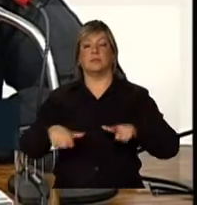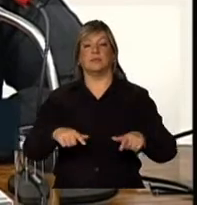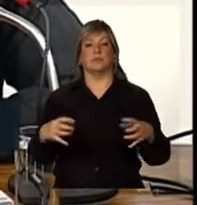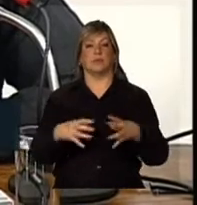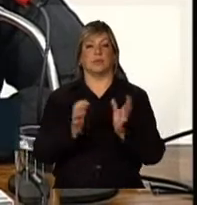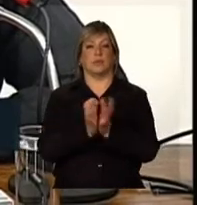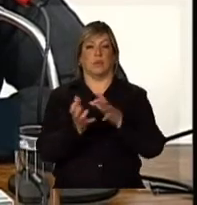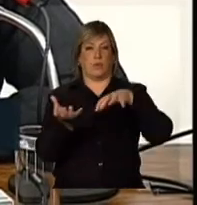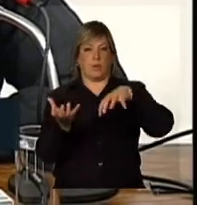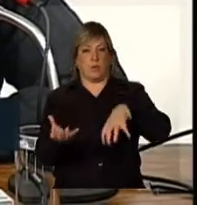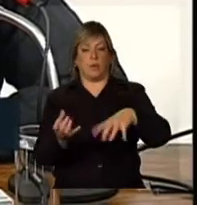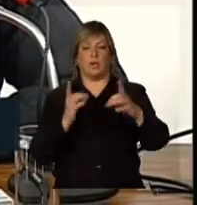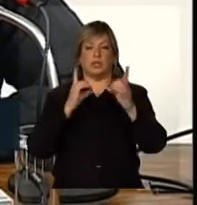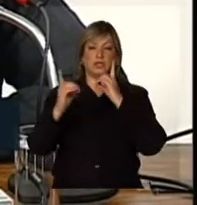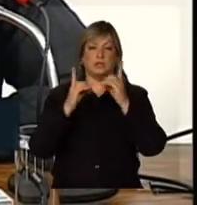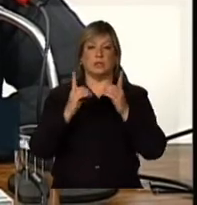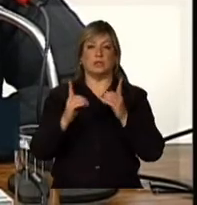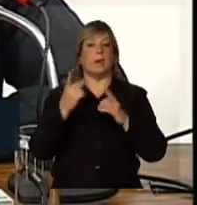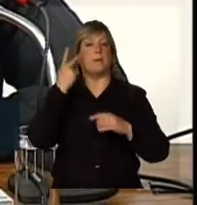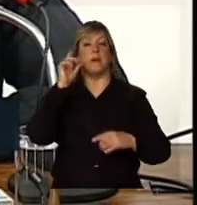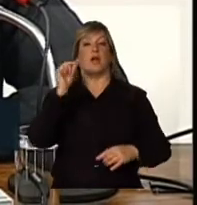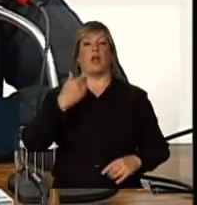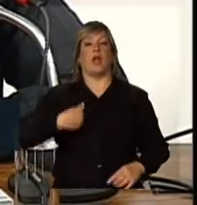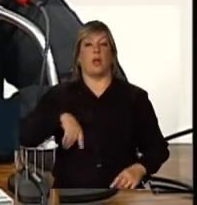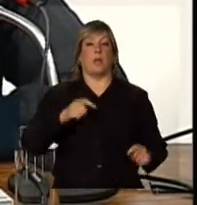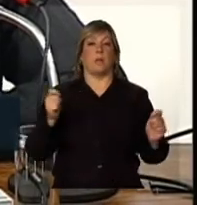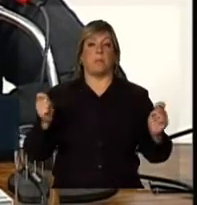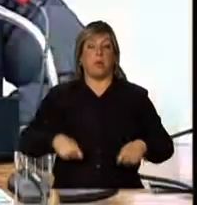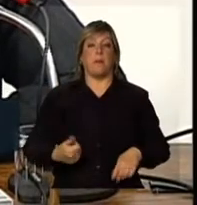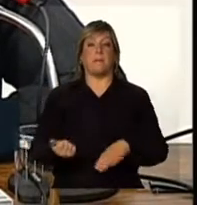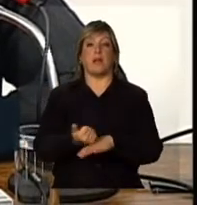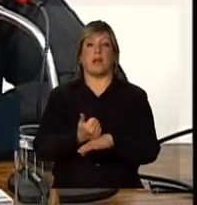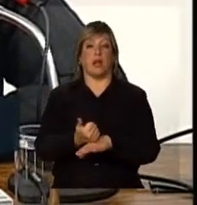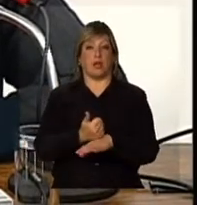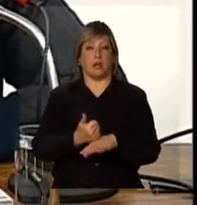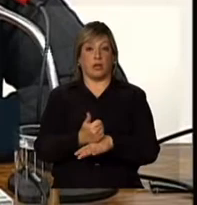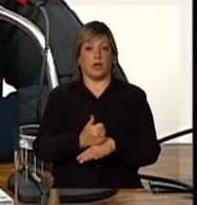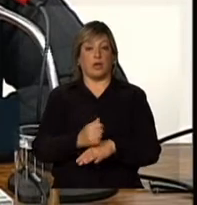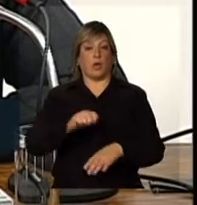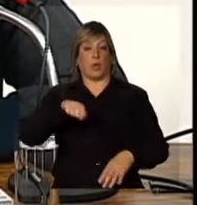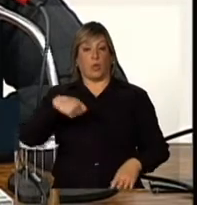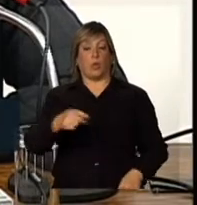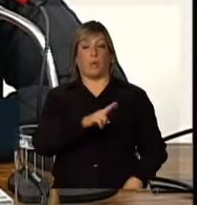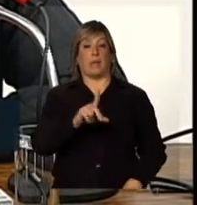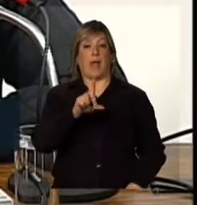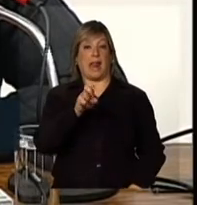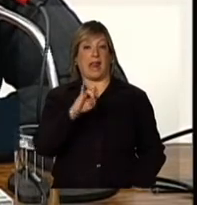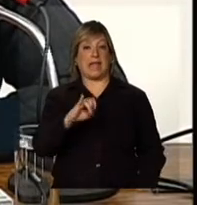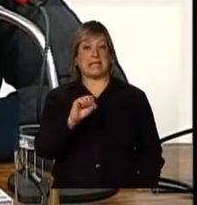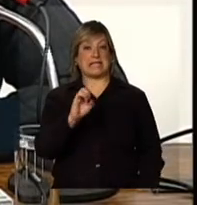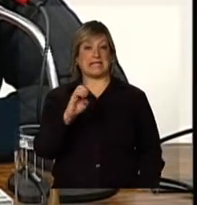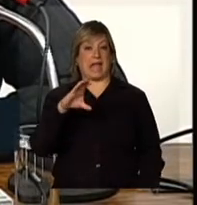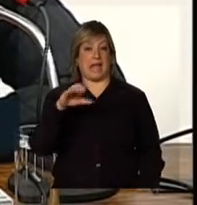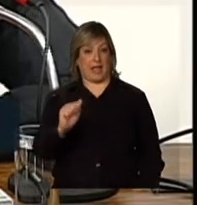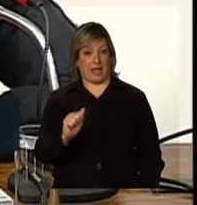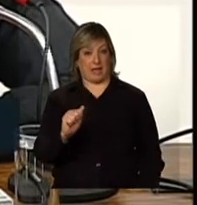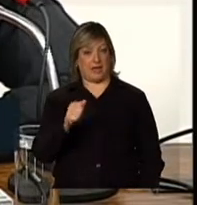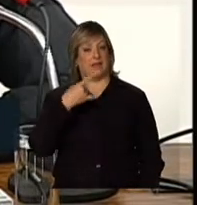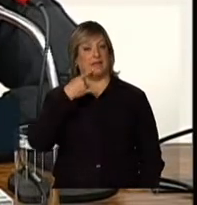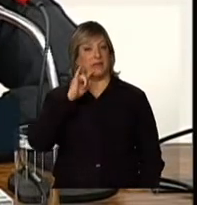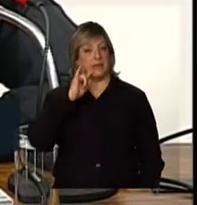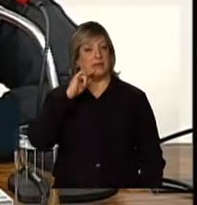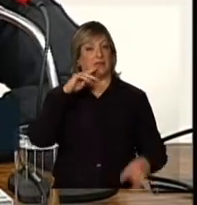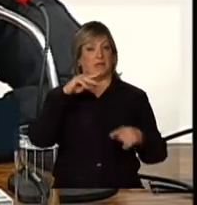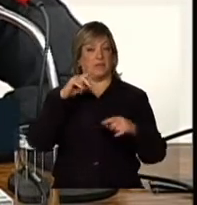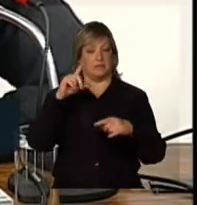o Congresso Nacional para que nós possamos melhorar a chamada Lei Seca. Nós sabemos que ela é uma